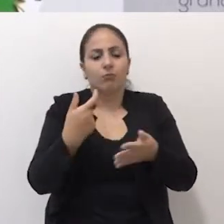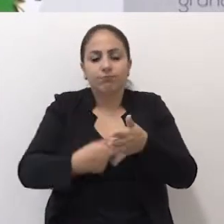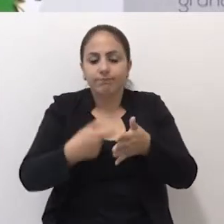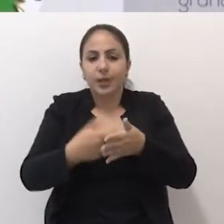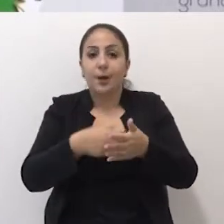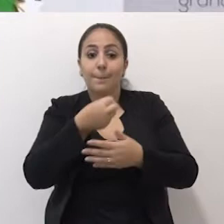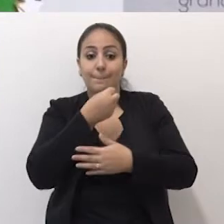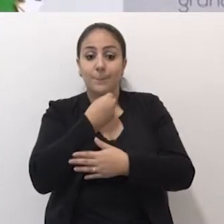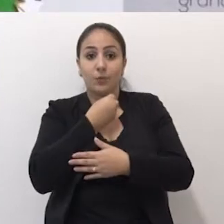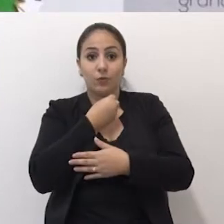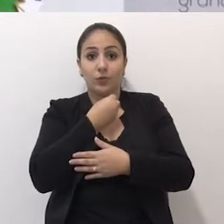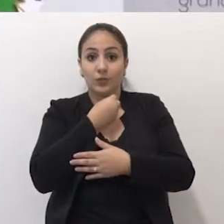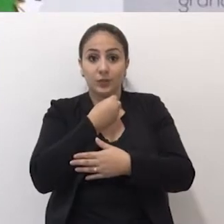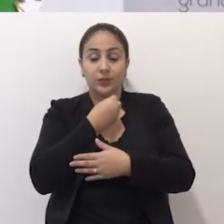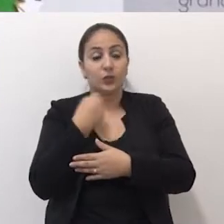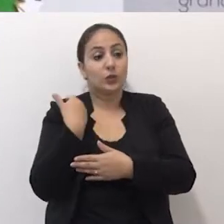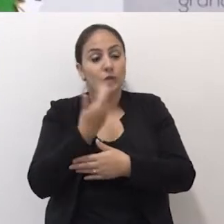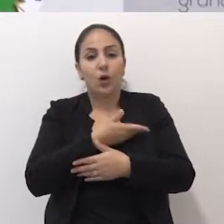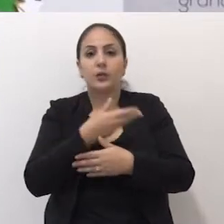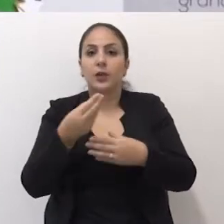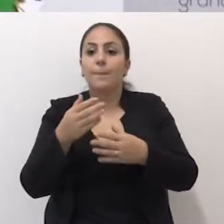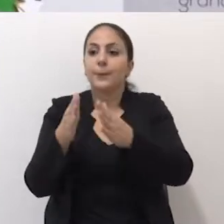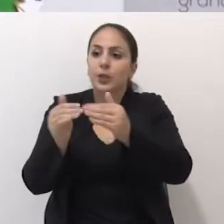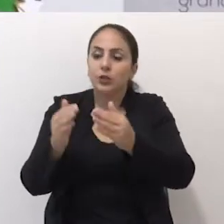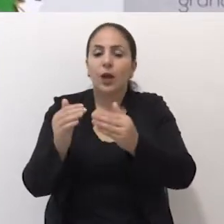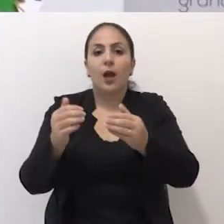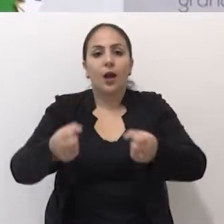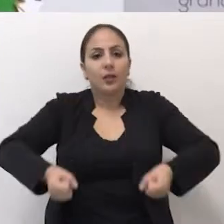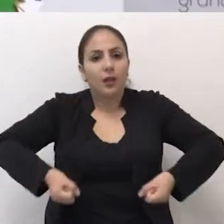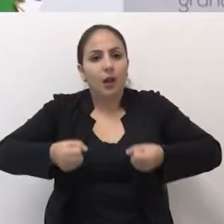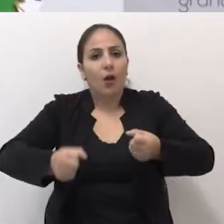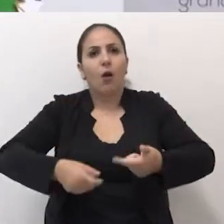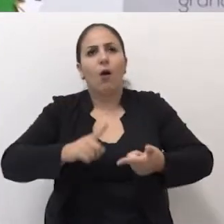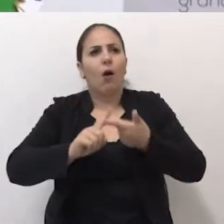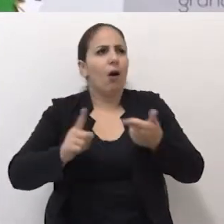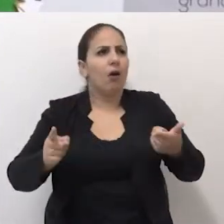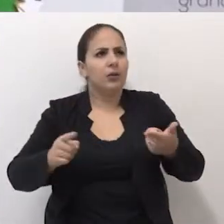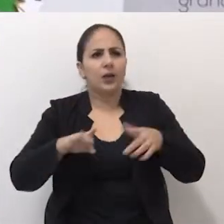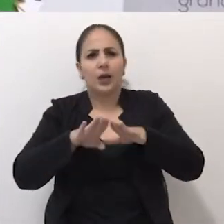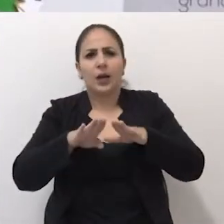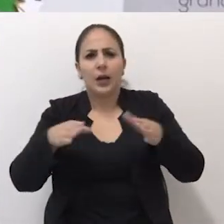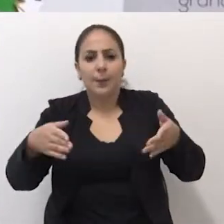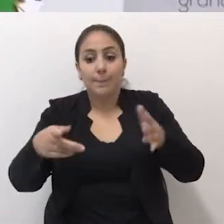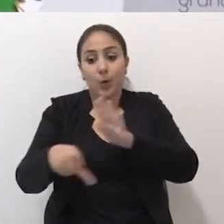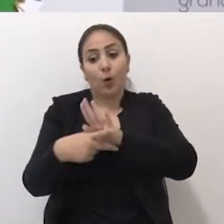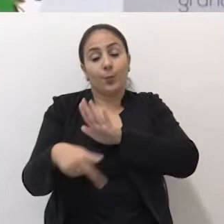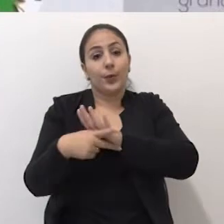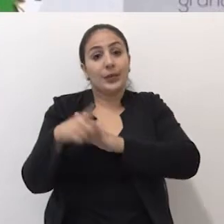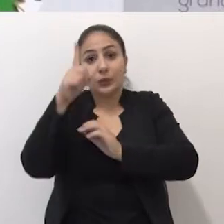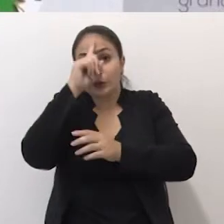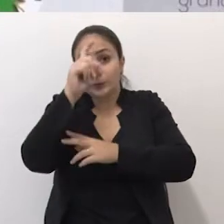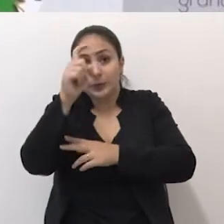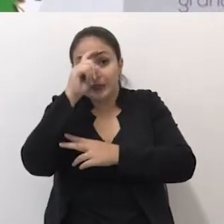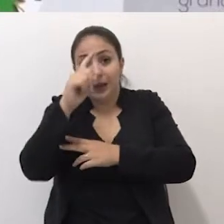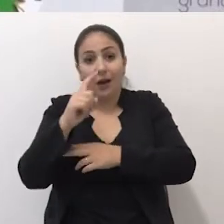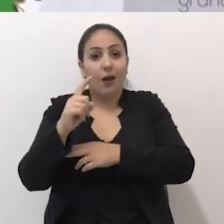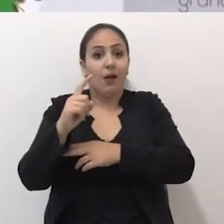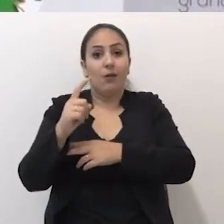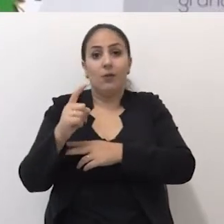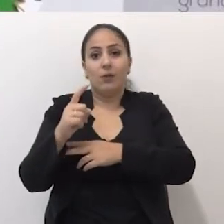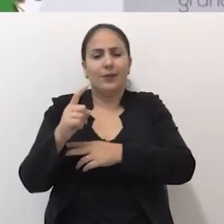do microfone do rádio, ajudamos também com cadeira de roda, câmara de hospital, colchões d'água. As pessoas,